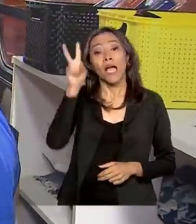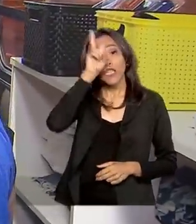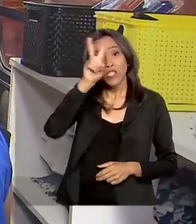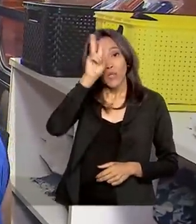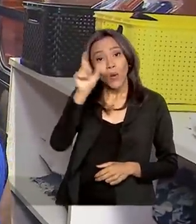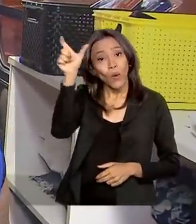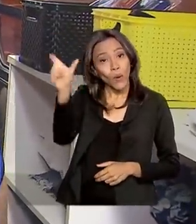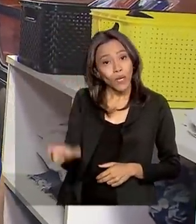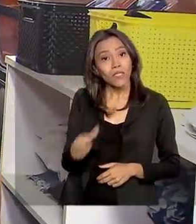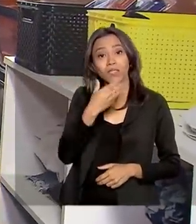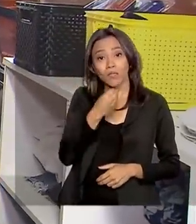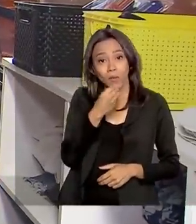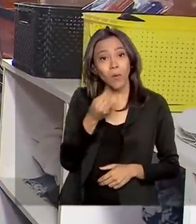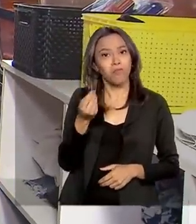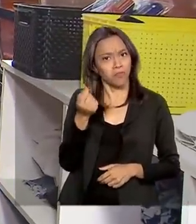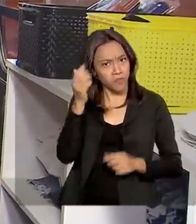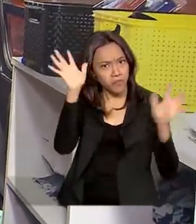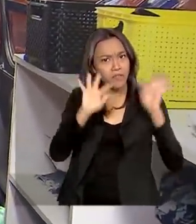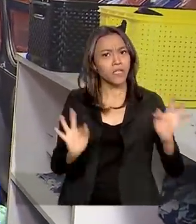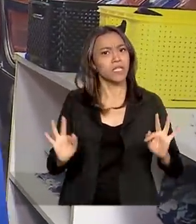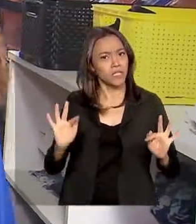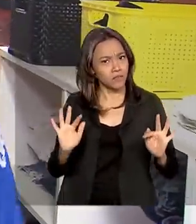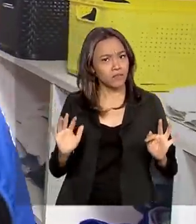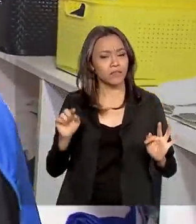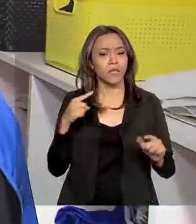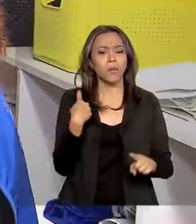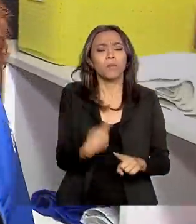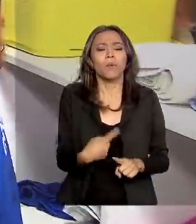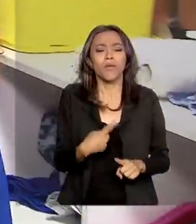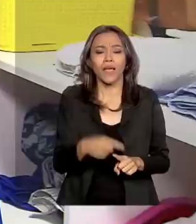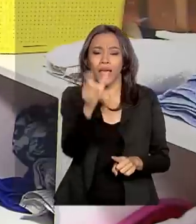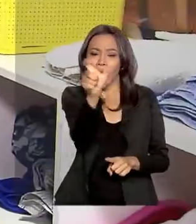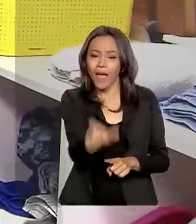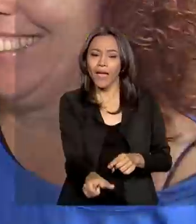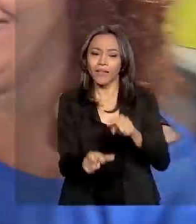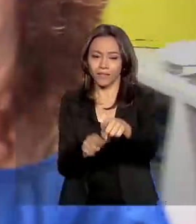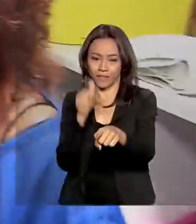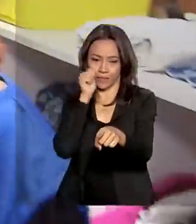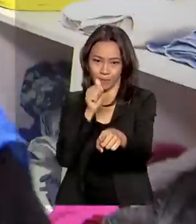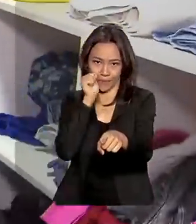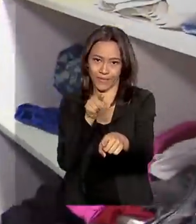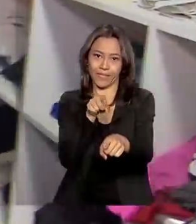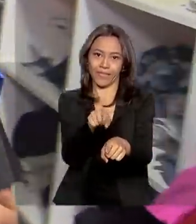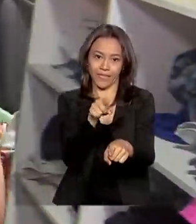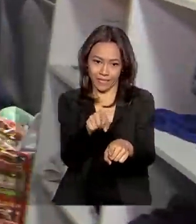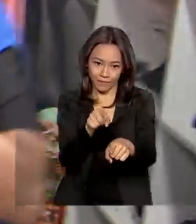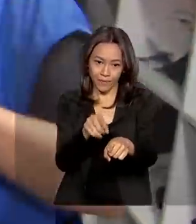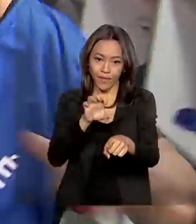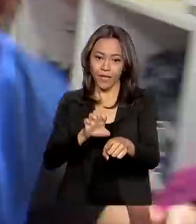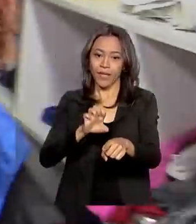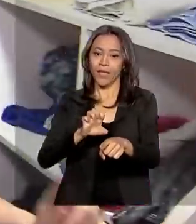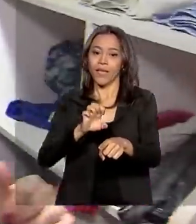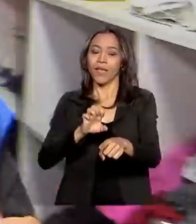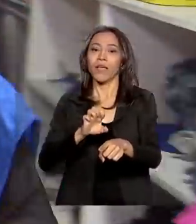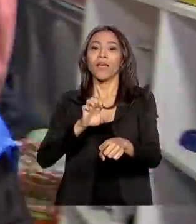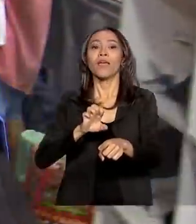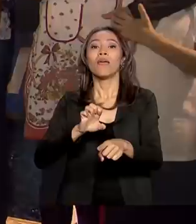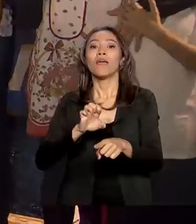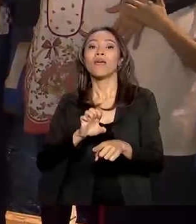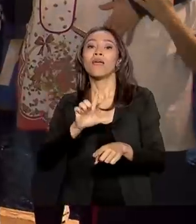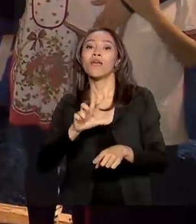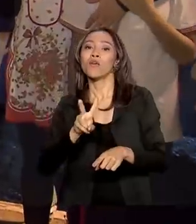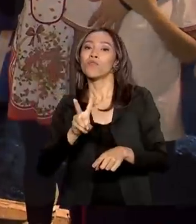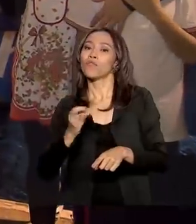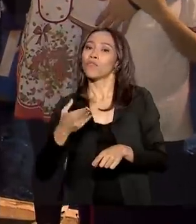de Rogério teve um final feliz graças à generosidade dessa voluntária. Elvira é fundadora da ONG Futura